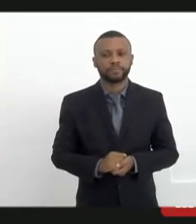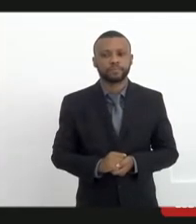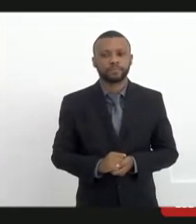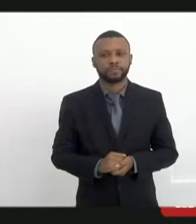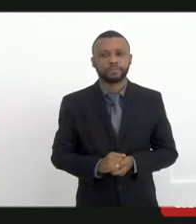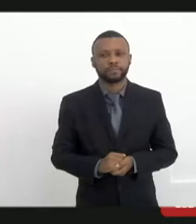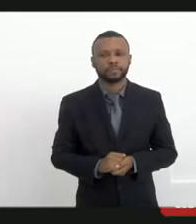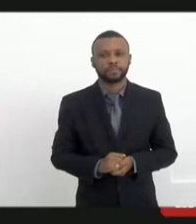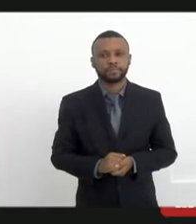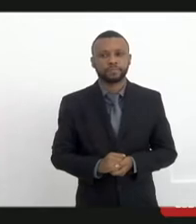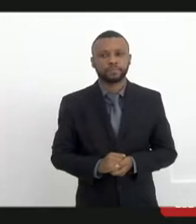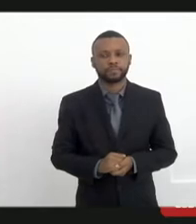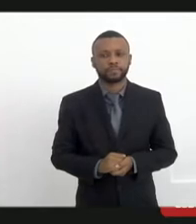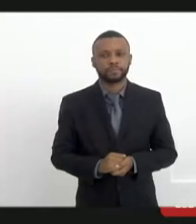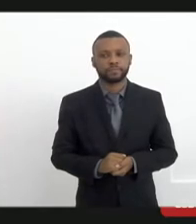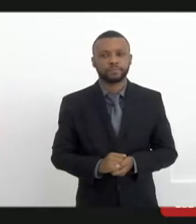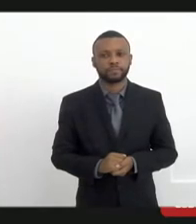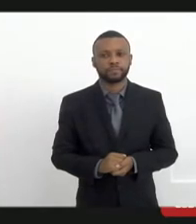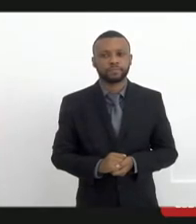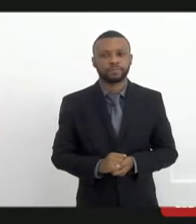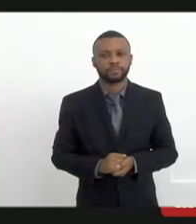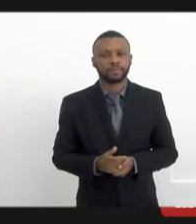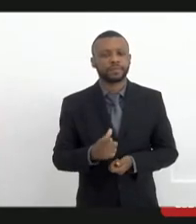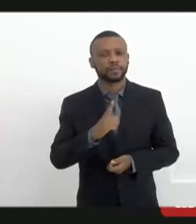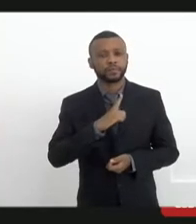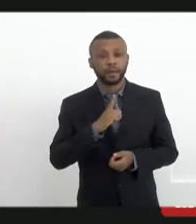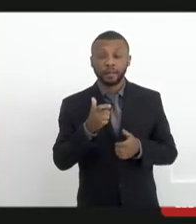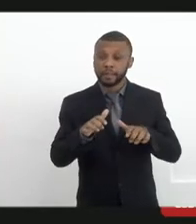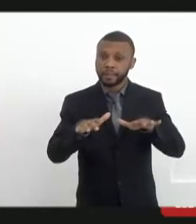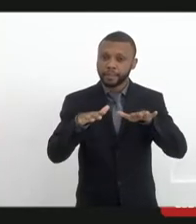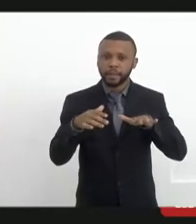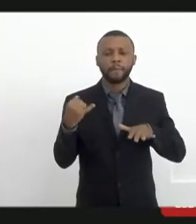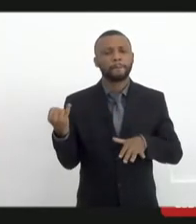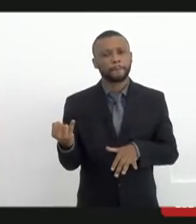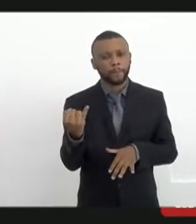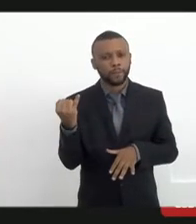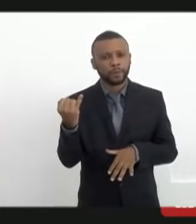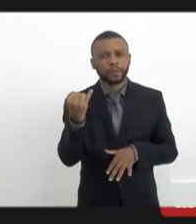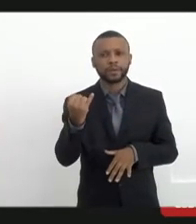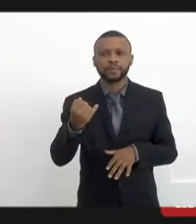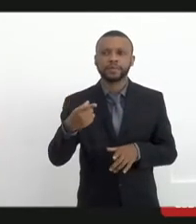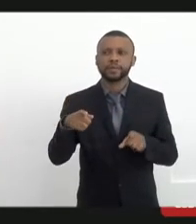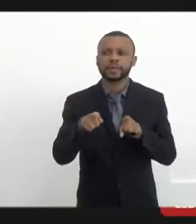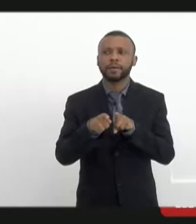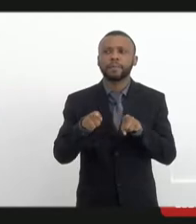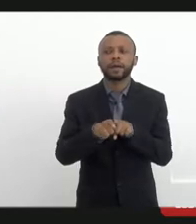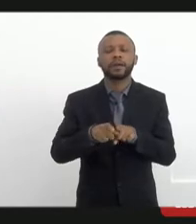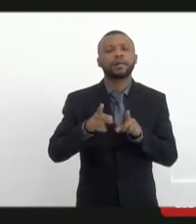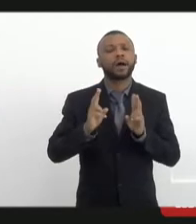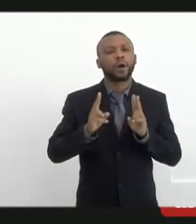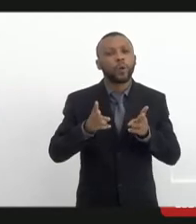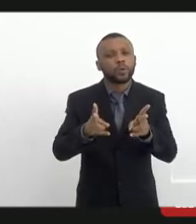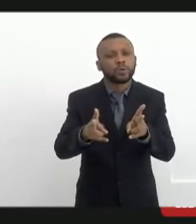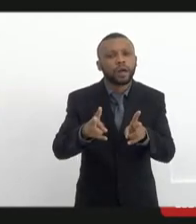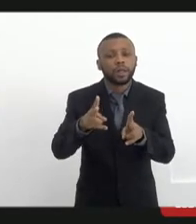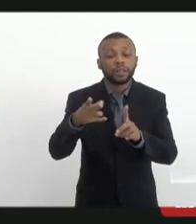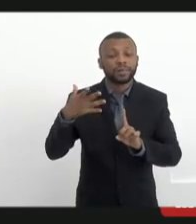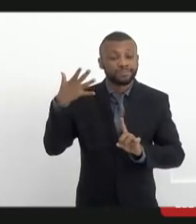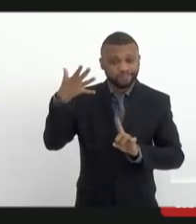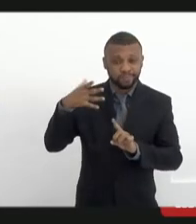poder estar falando nessa audiência que é muito importante e dar continuidade ao que o Michel falou,